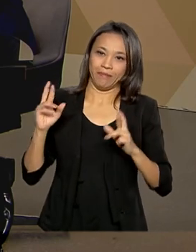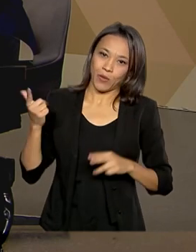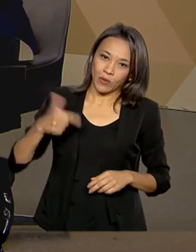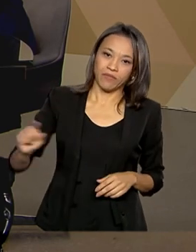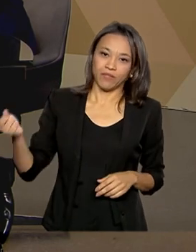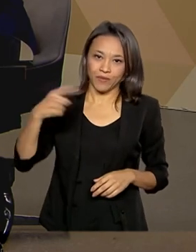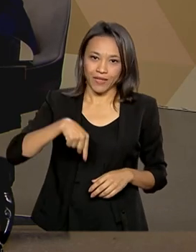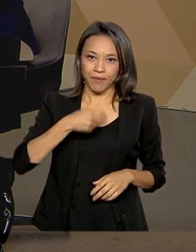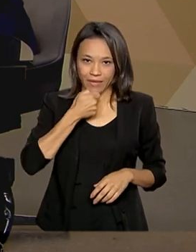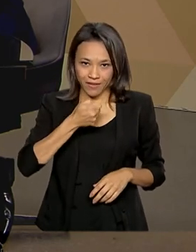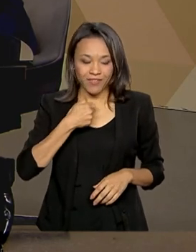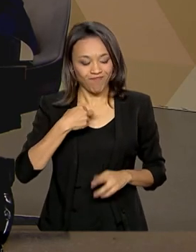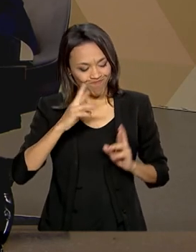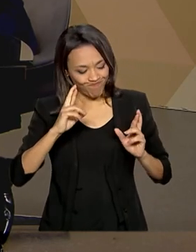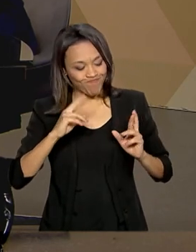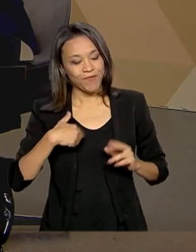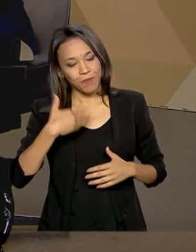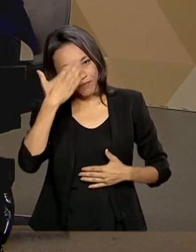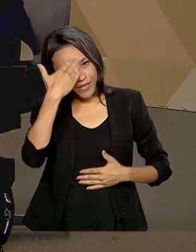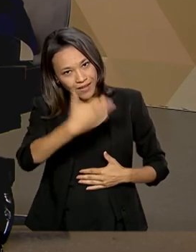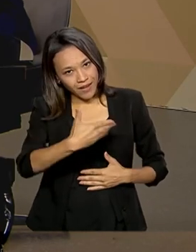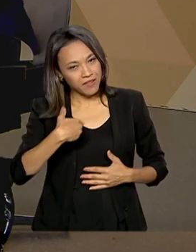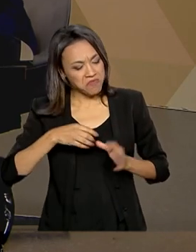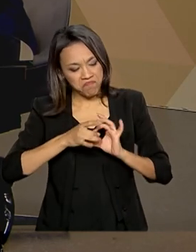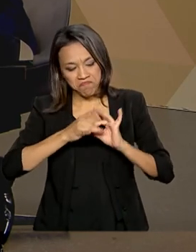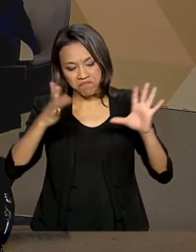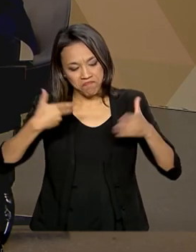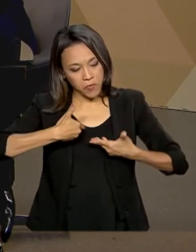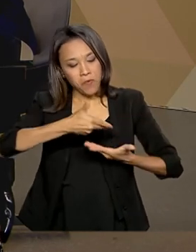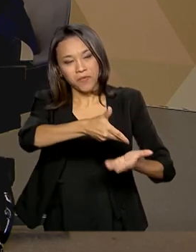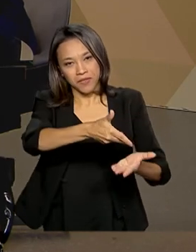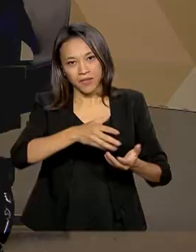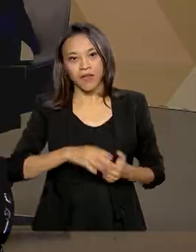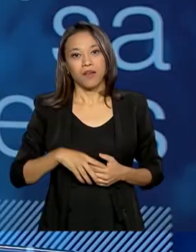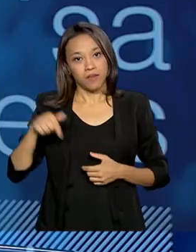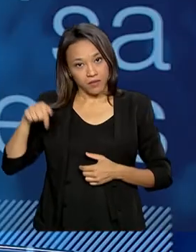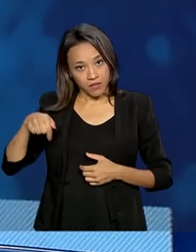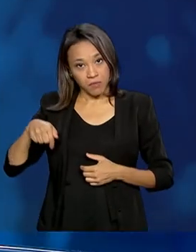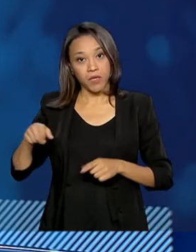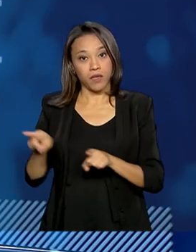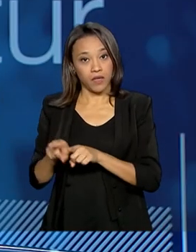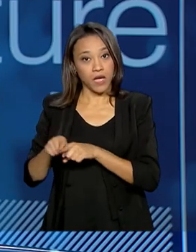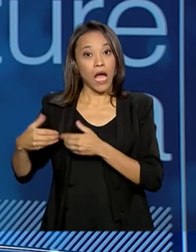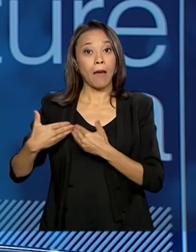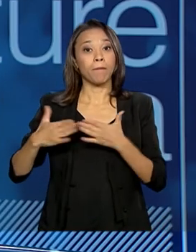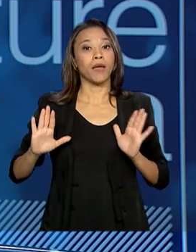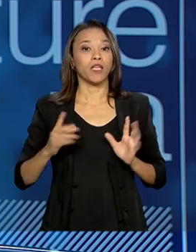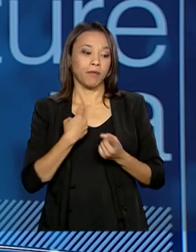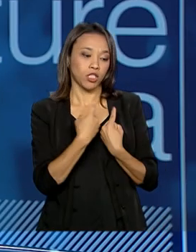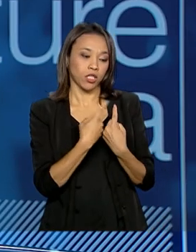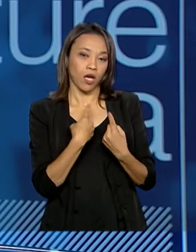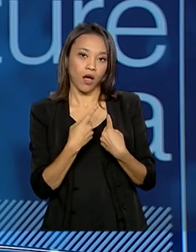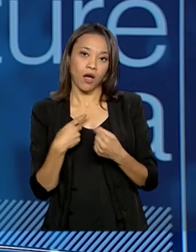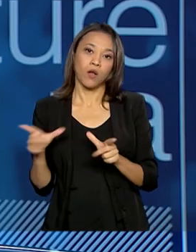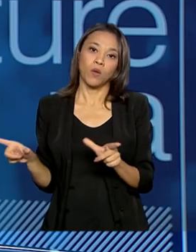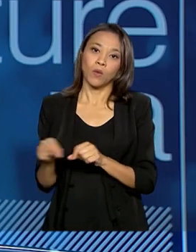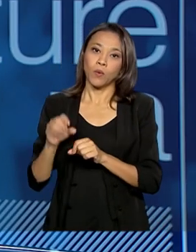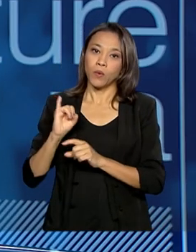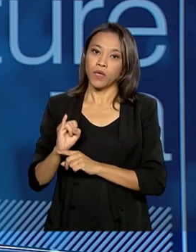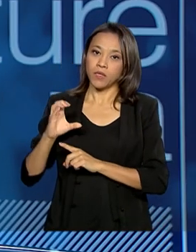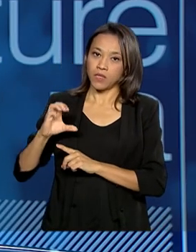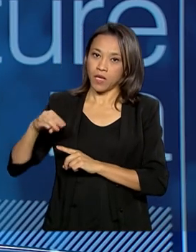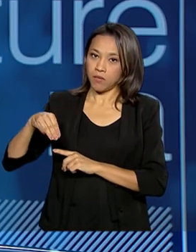em pauta conosco. Conte com a gente. Obrigado. Estamos à disposição. Então, o Instituto está aberto para o diálogo e para o